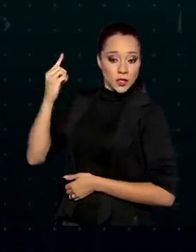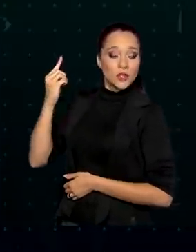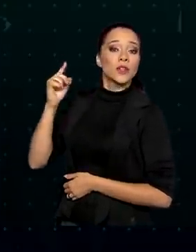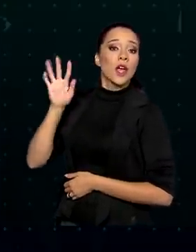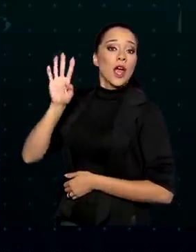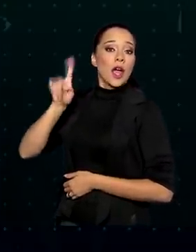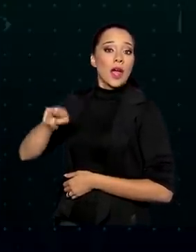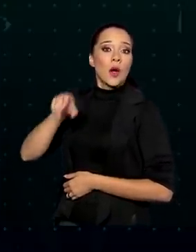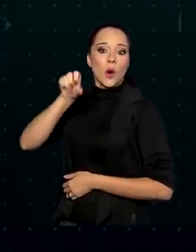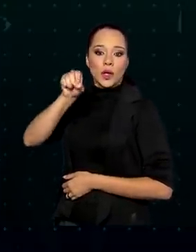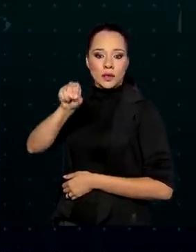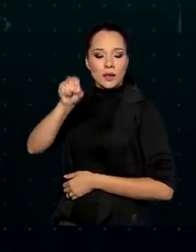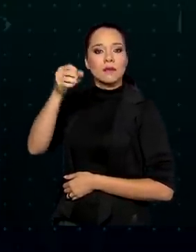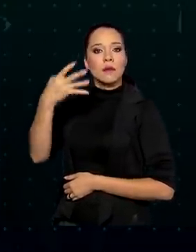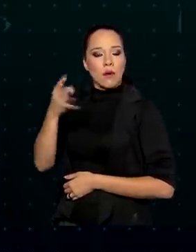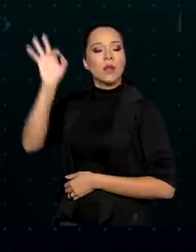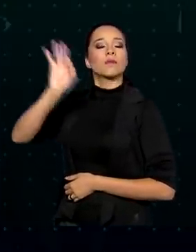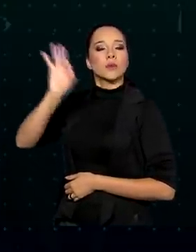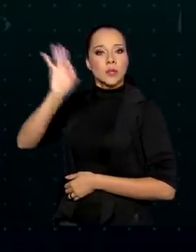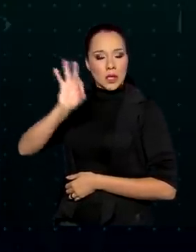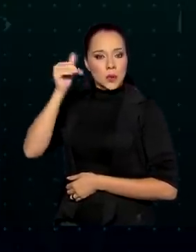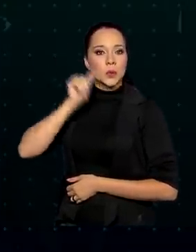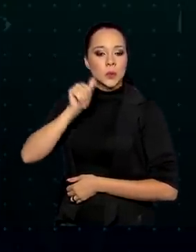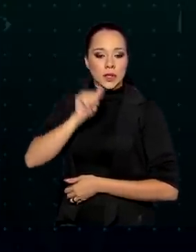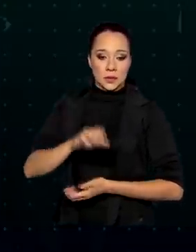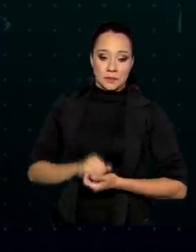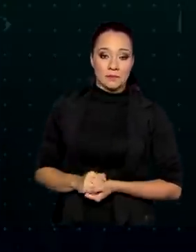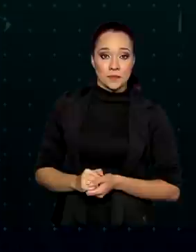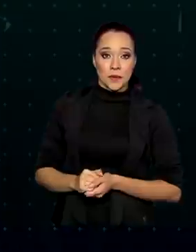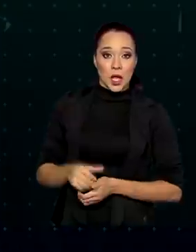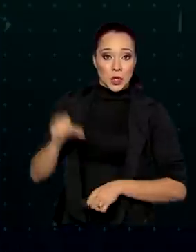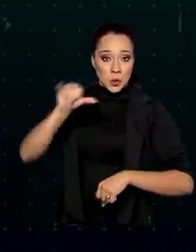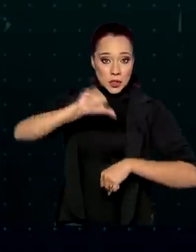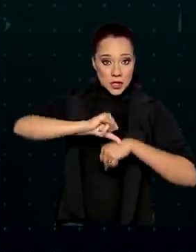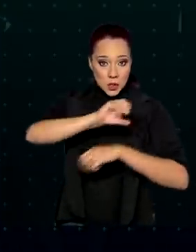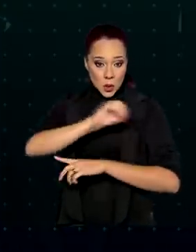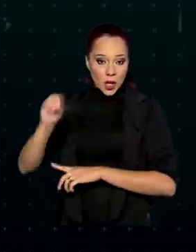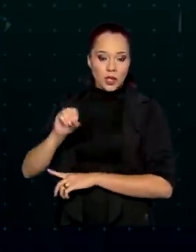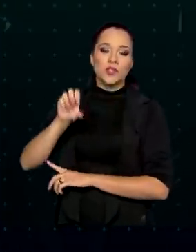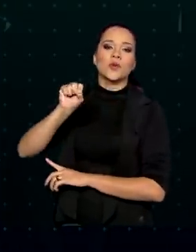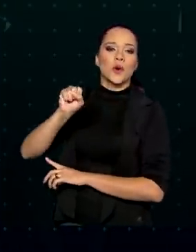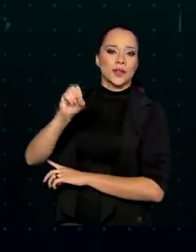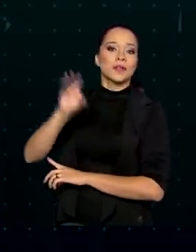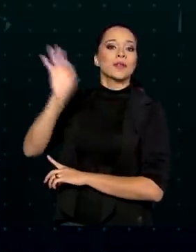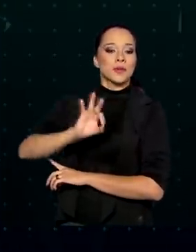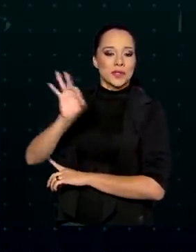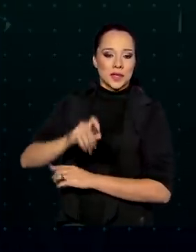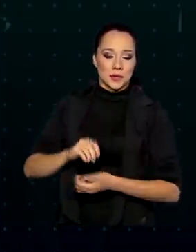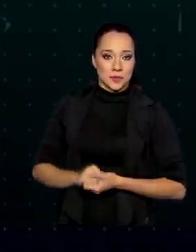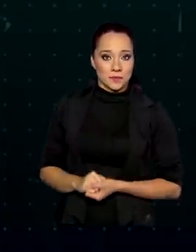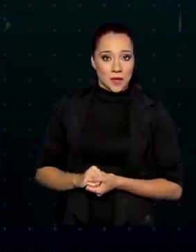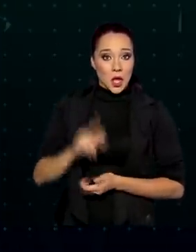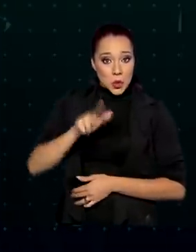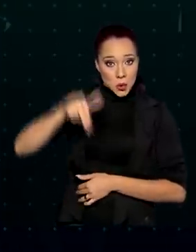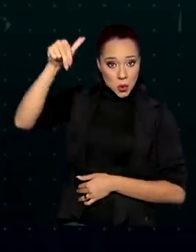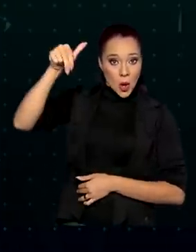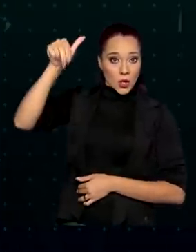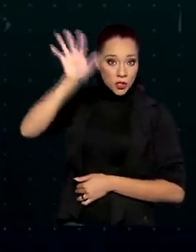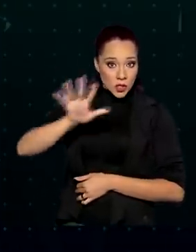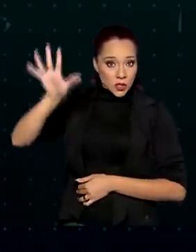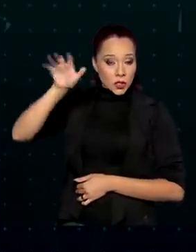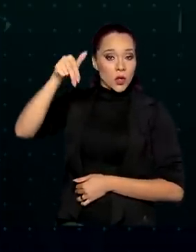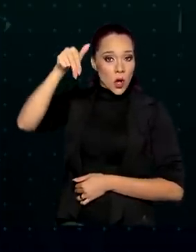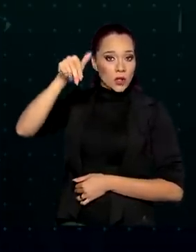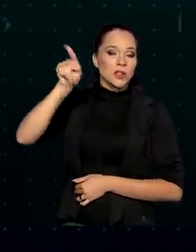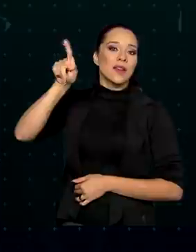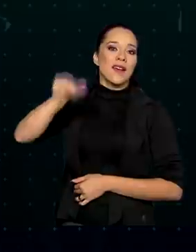representam 84%. No Centro-Oeste, 80%. Na região Norte, são